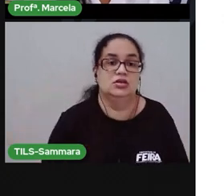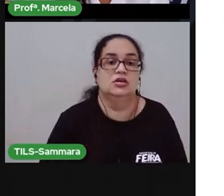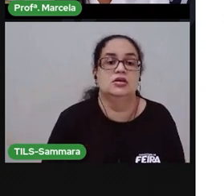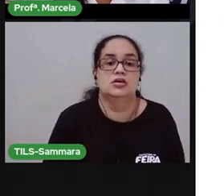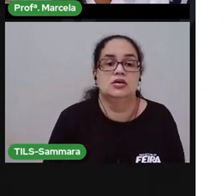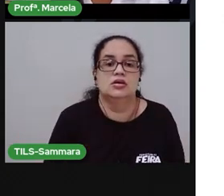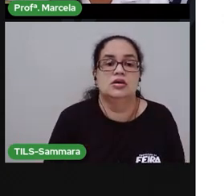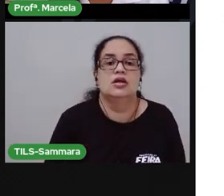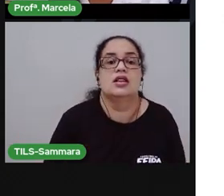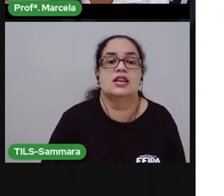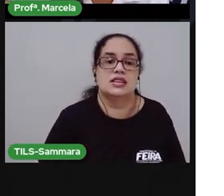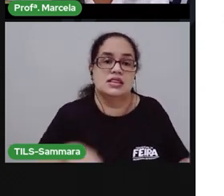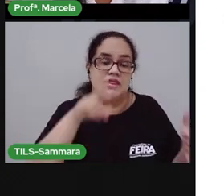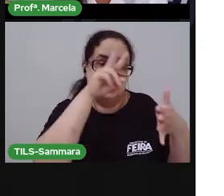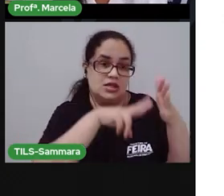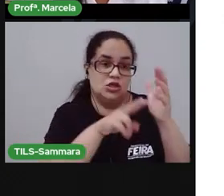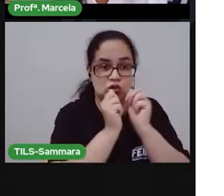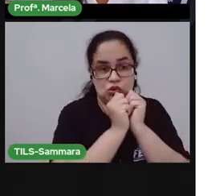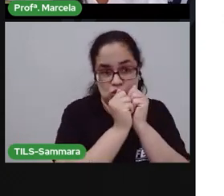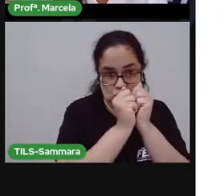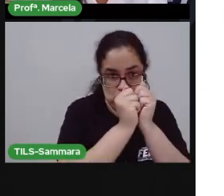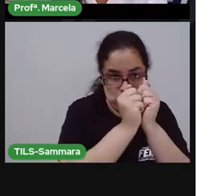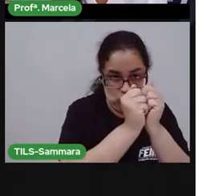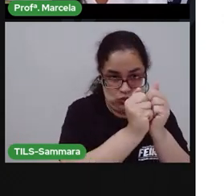Vou ler e me acompanha, tá?